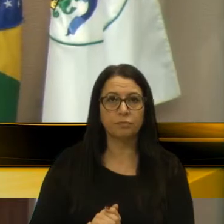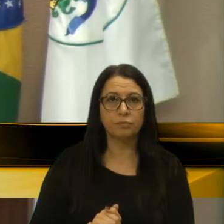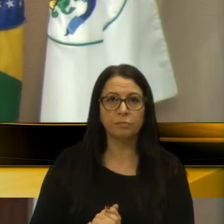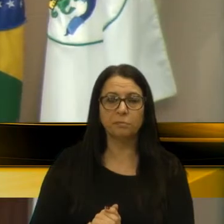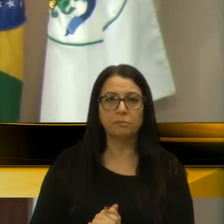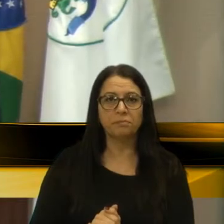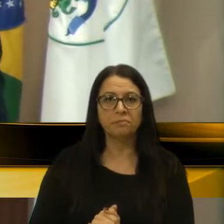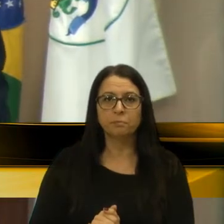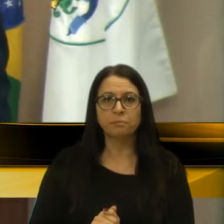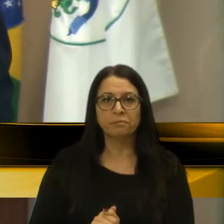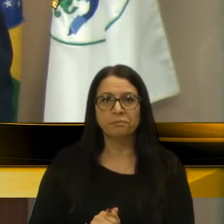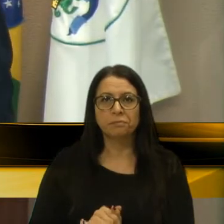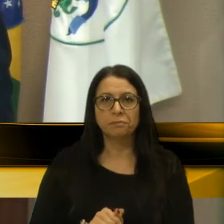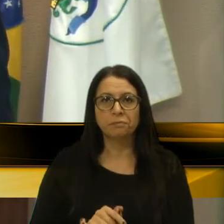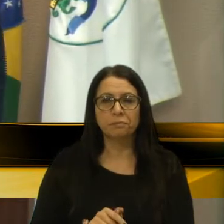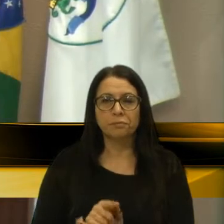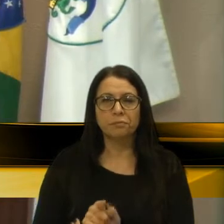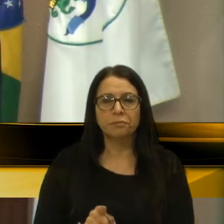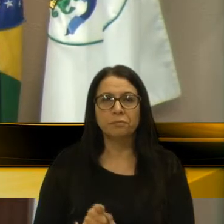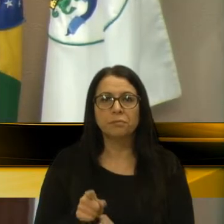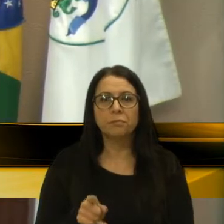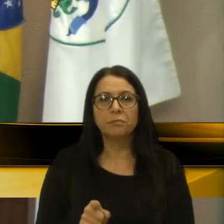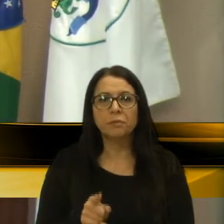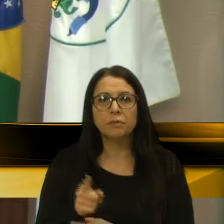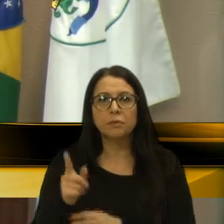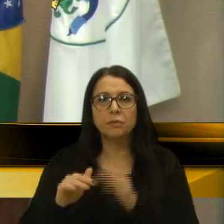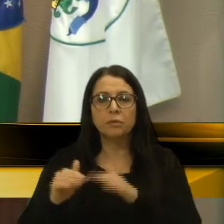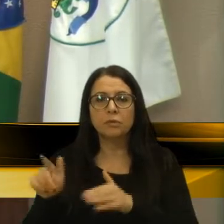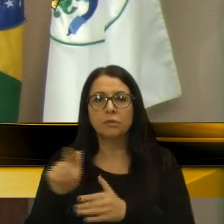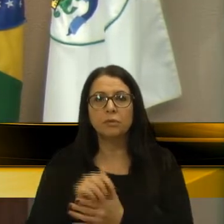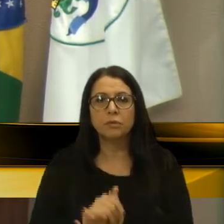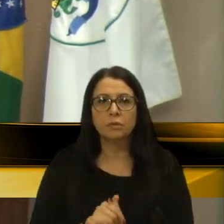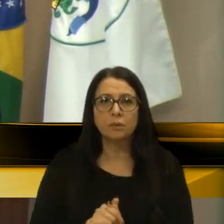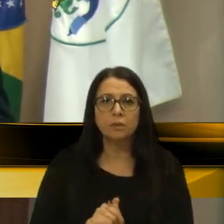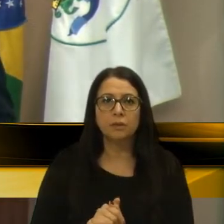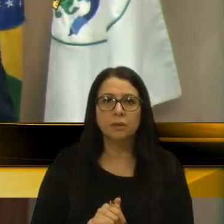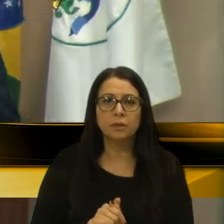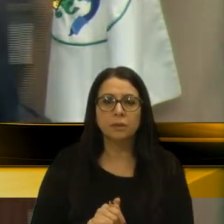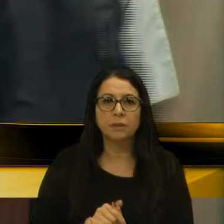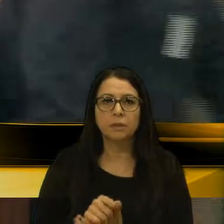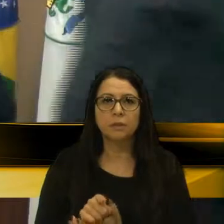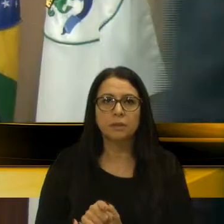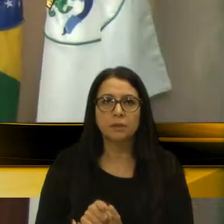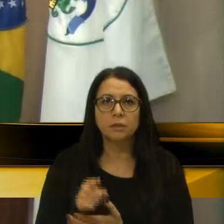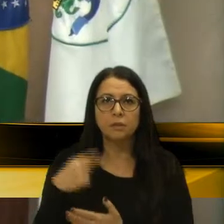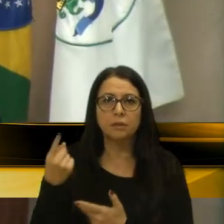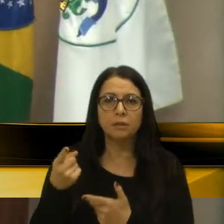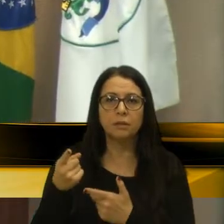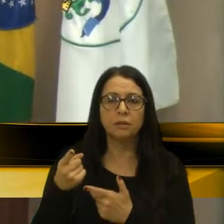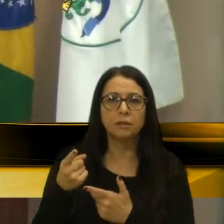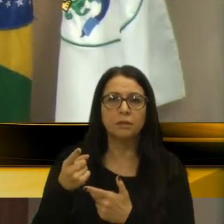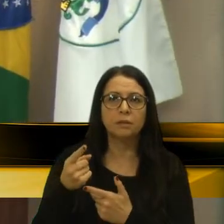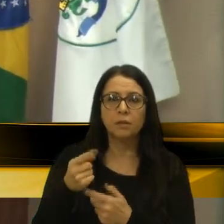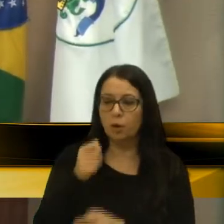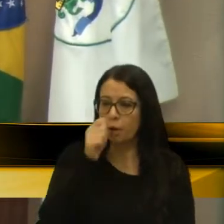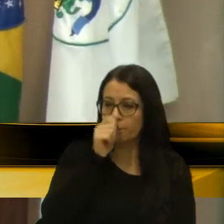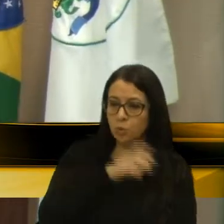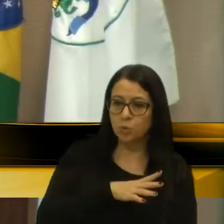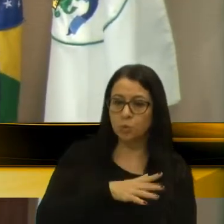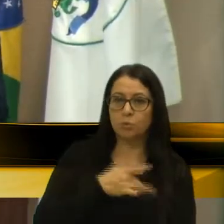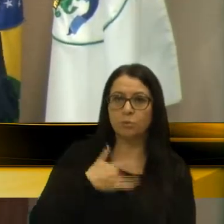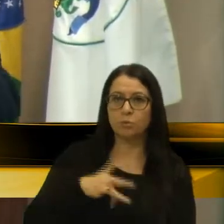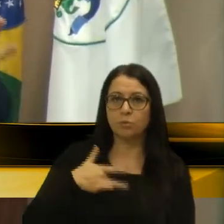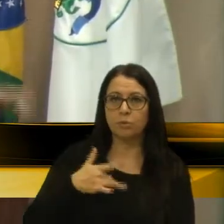tem um alvará para uma tal construção, colegas vereadores. E aqui demora anos. É um absurdo, é lamentável isso.